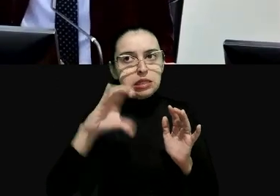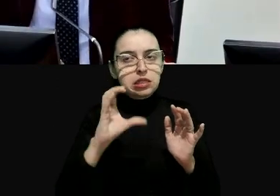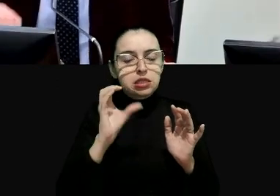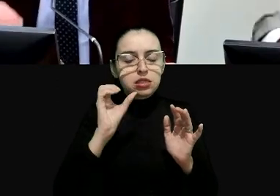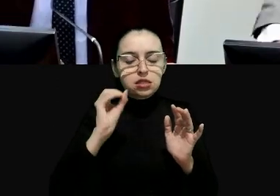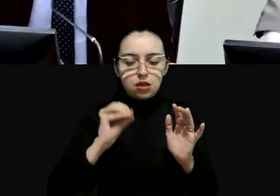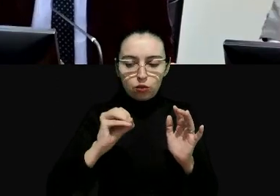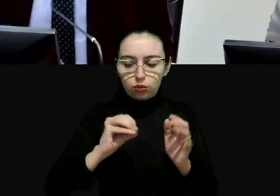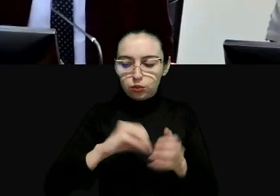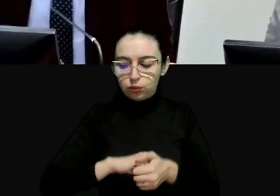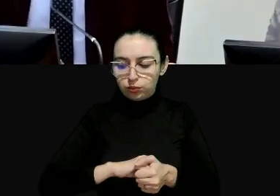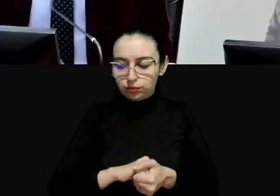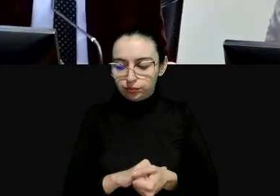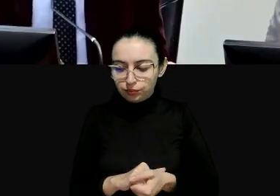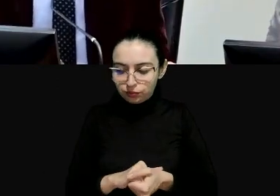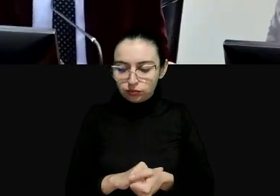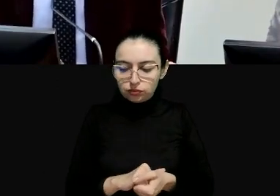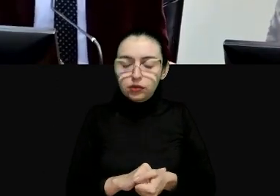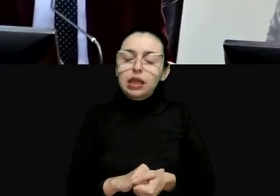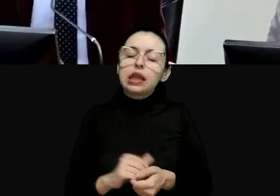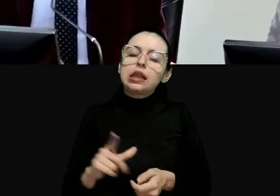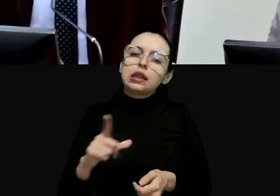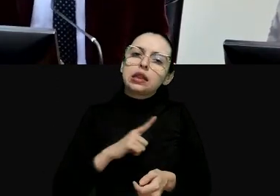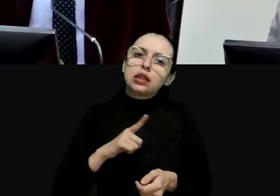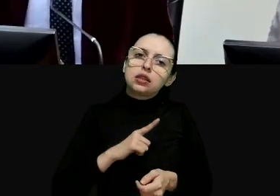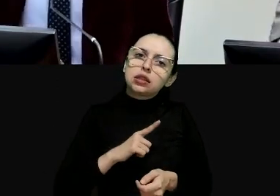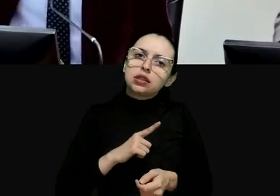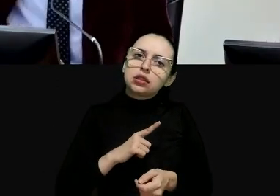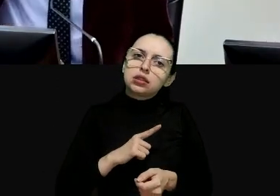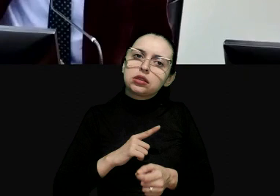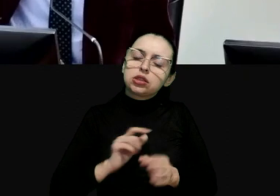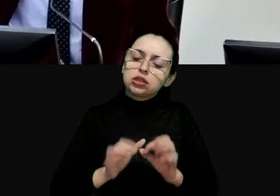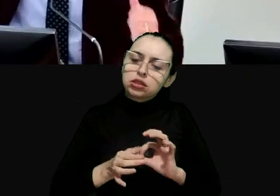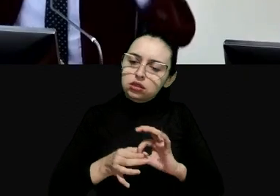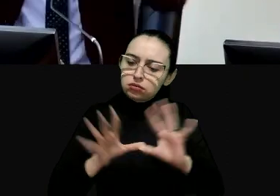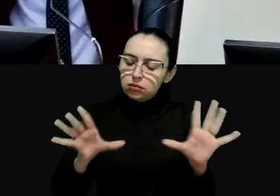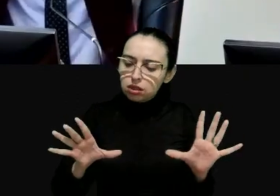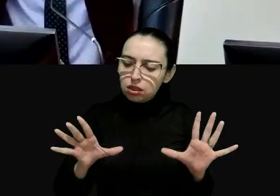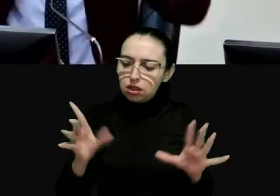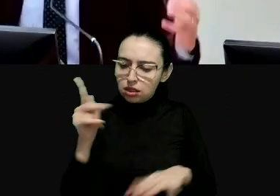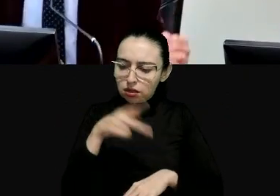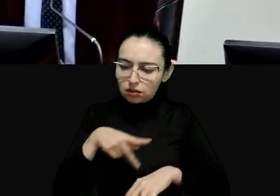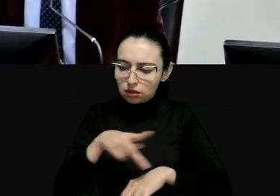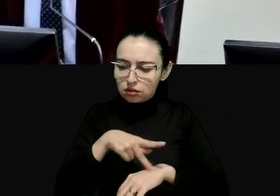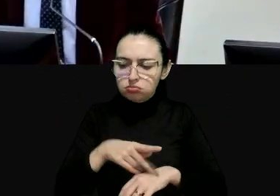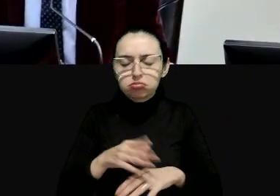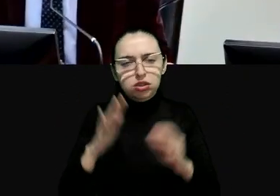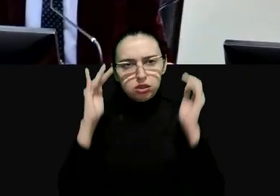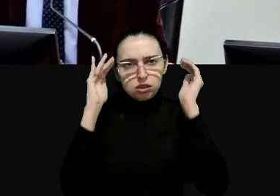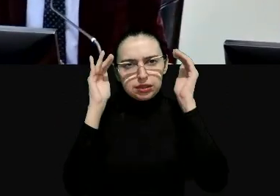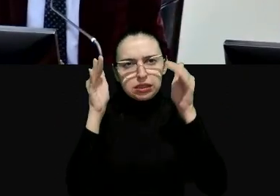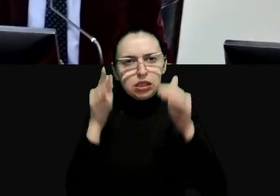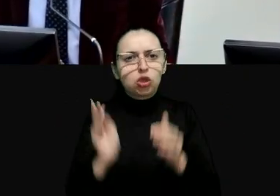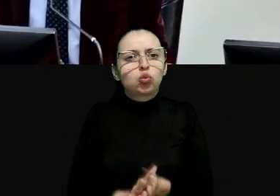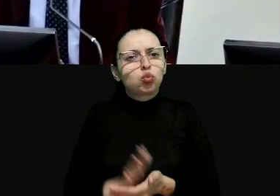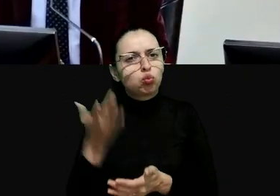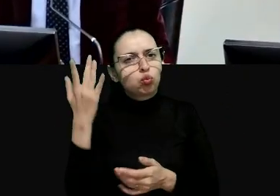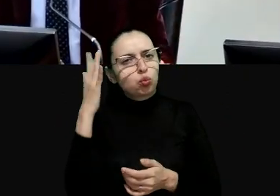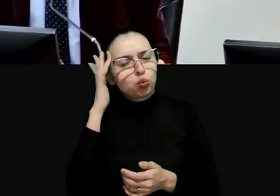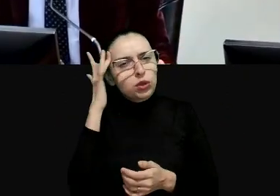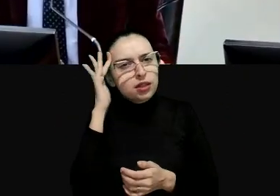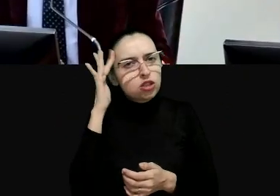as coisas em nosso país não estão bem queremos que o país se desenvolve em uma certa lógica em certa